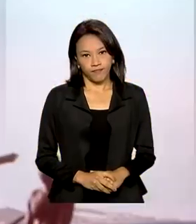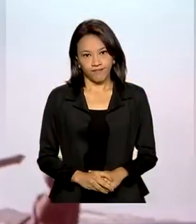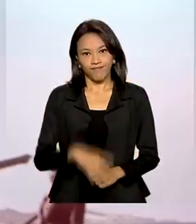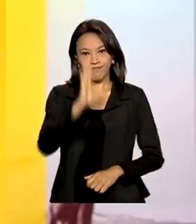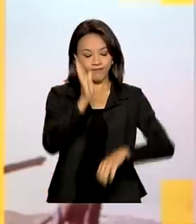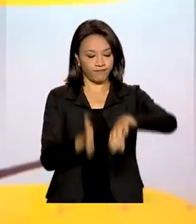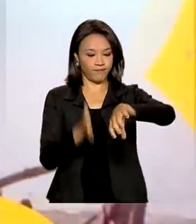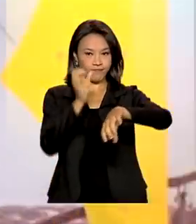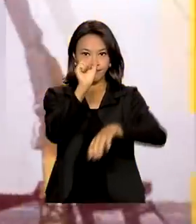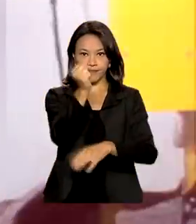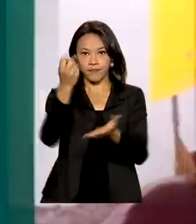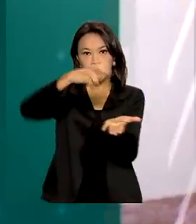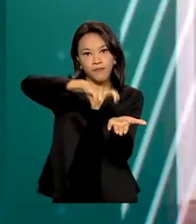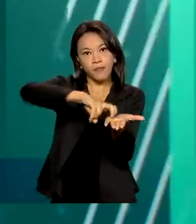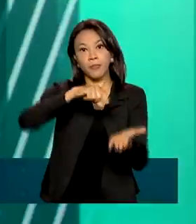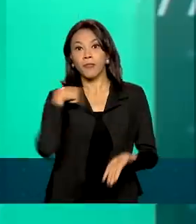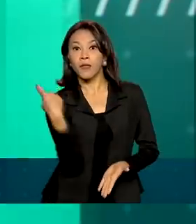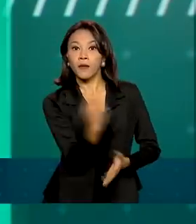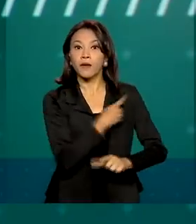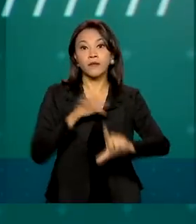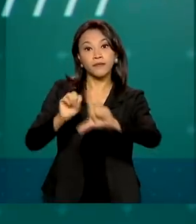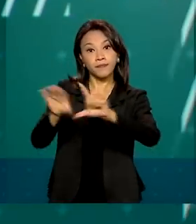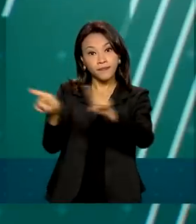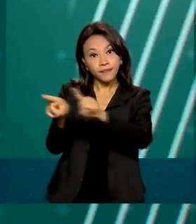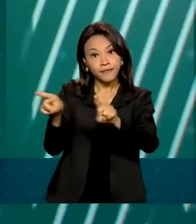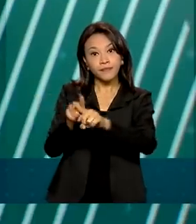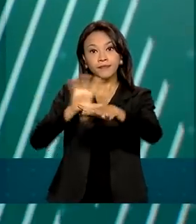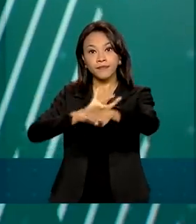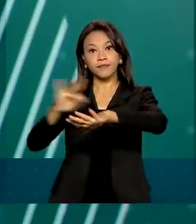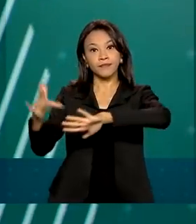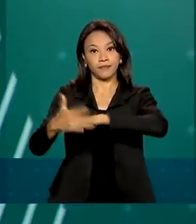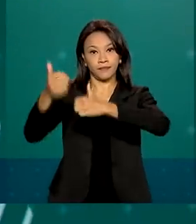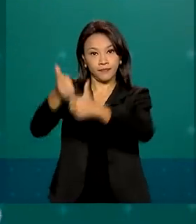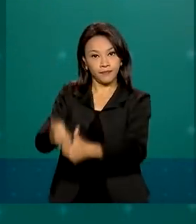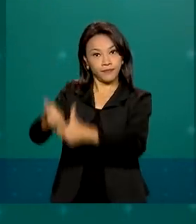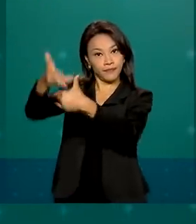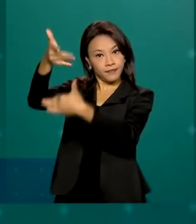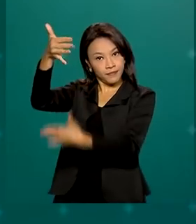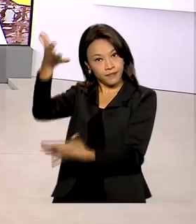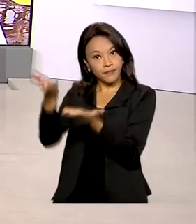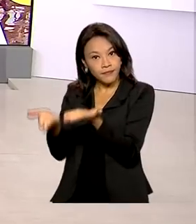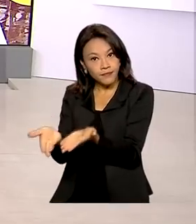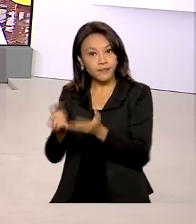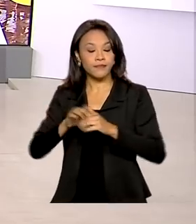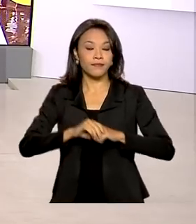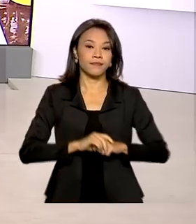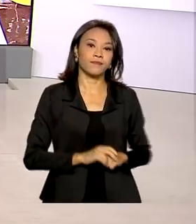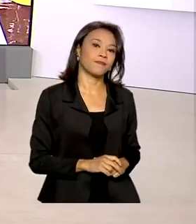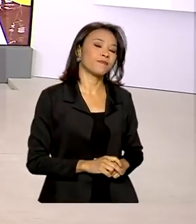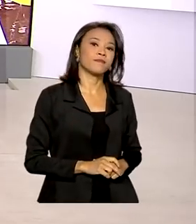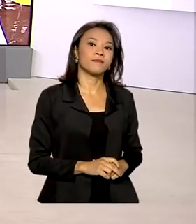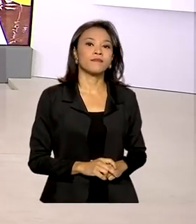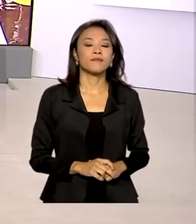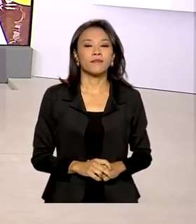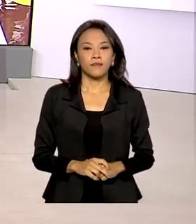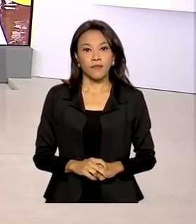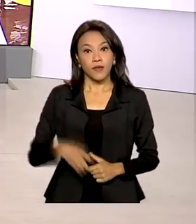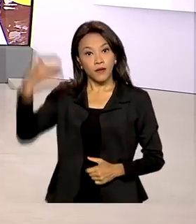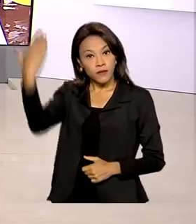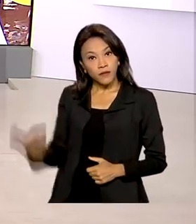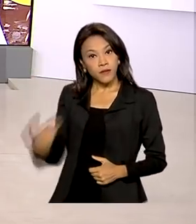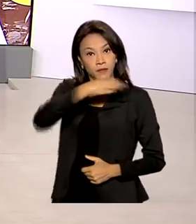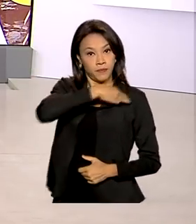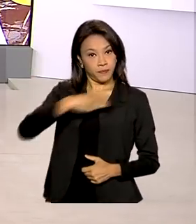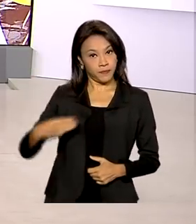São 8 horas da manhã e estamos ao vivo também pelas nossas redes sociais. O ministro da Saúde,